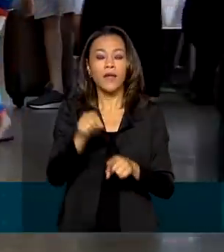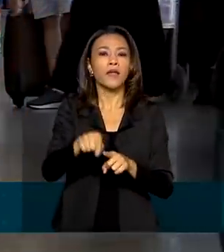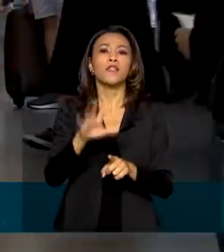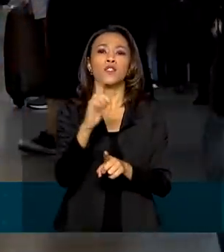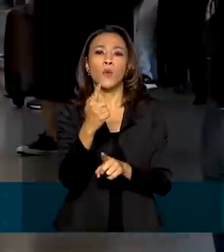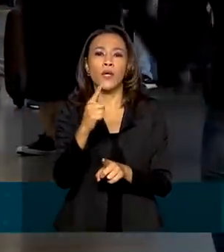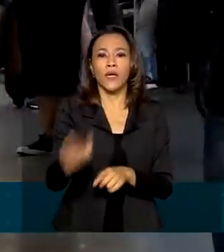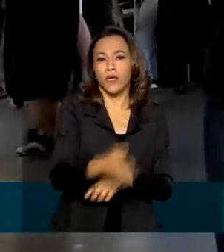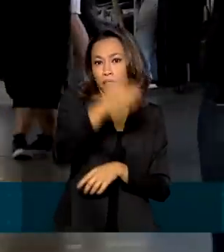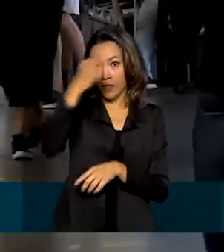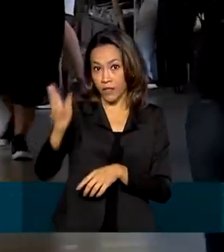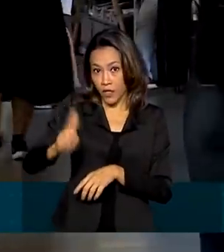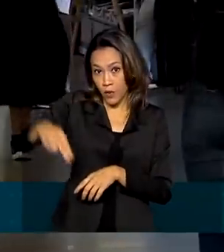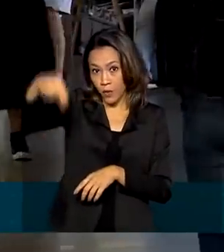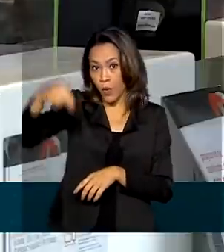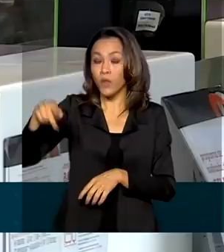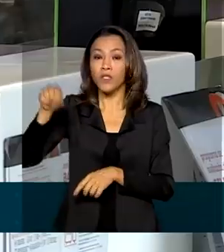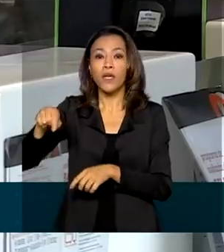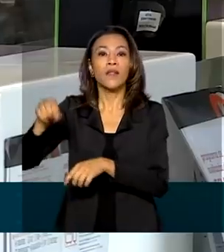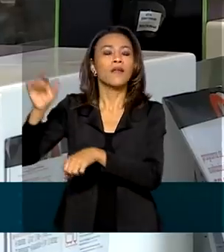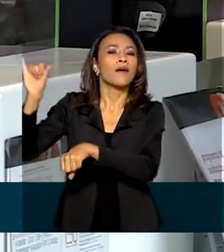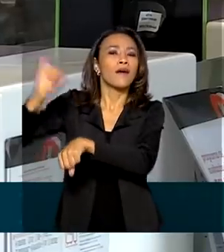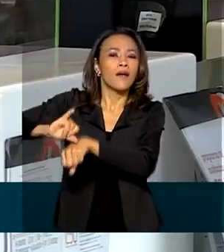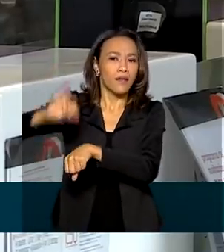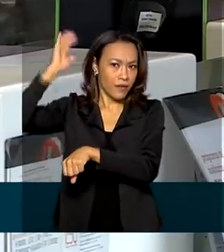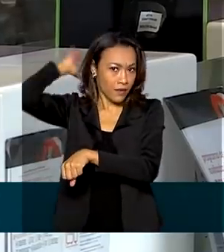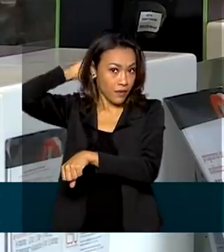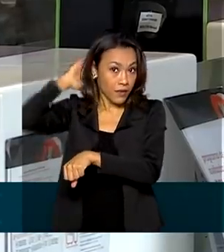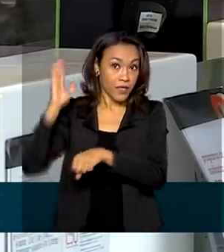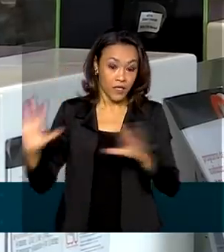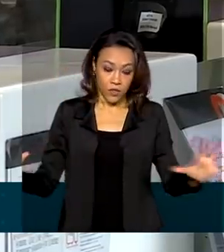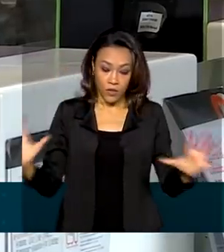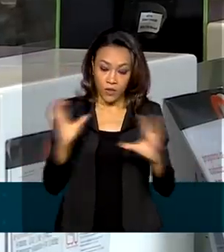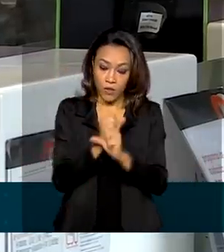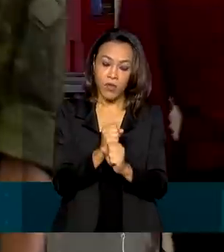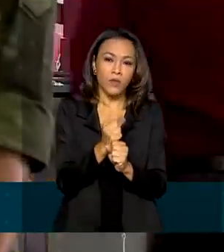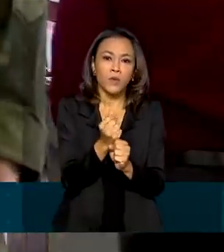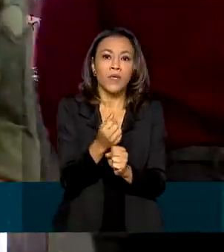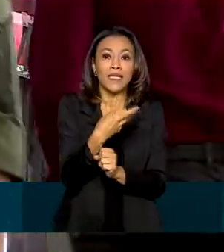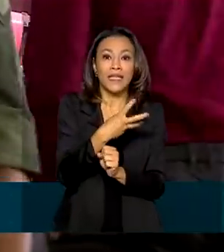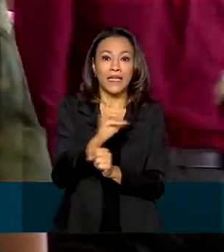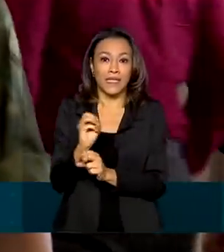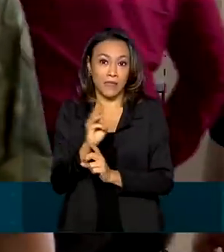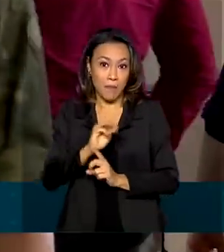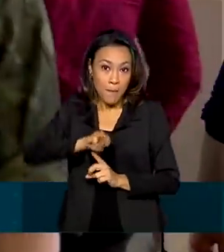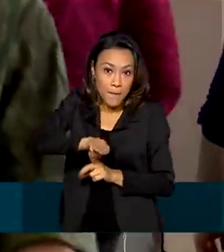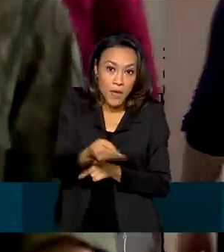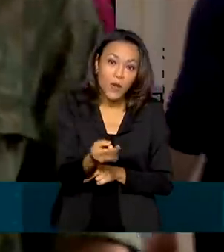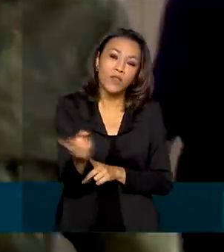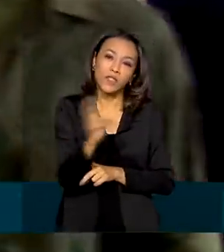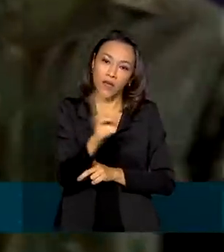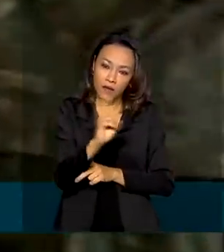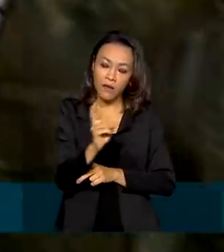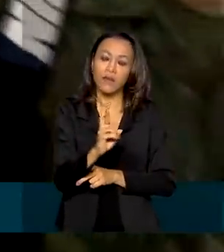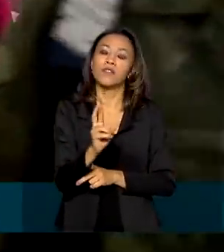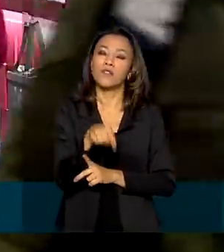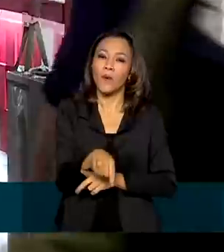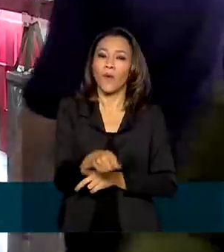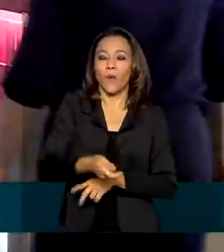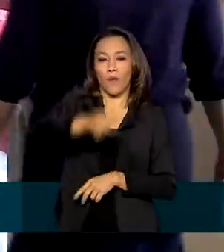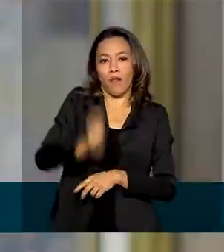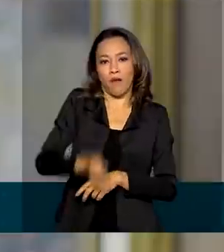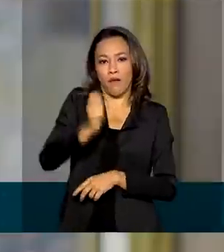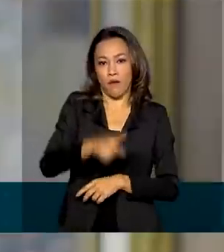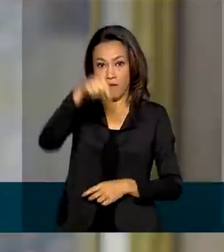Norte pelo de Manaus. A expectativa é que a União arrecade até 300 milhões de reais com a realização do leilão